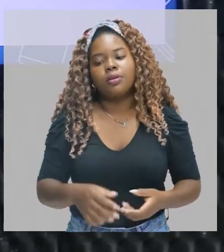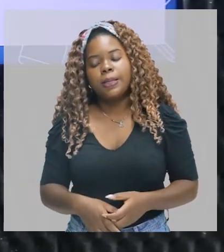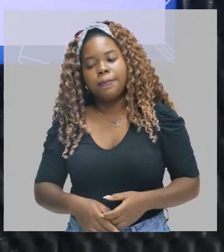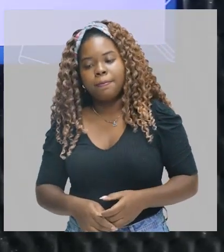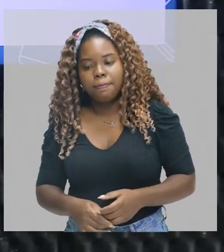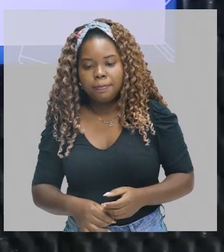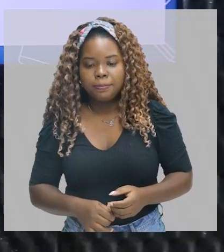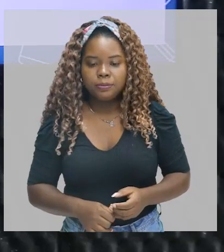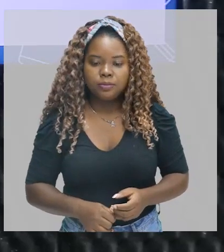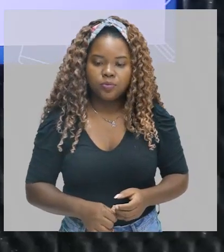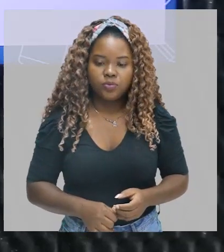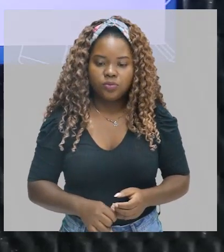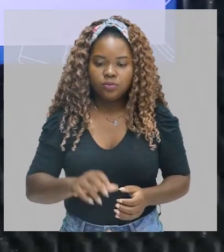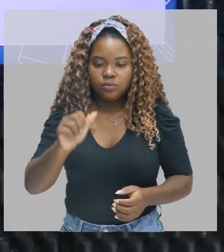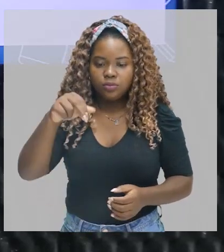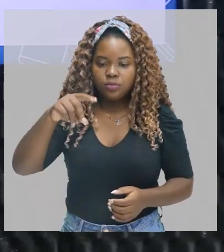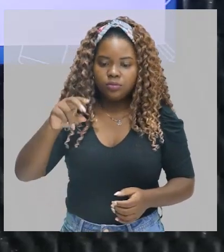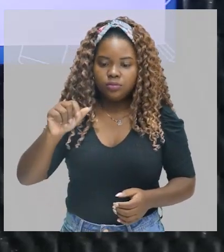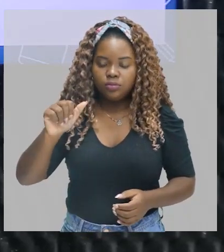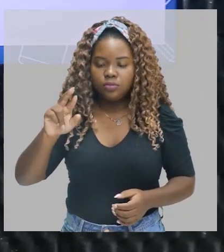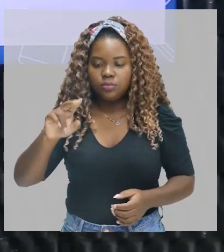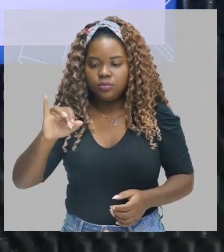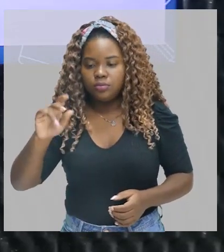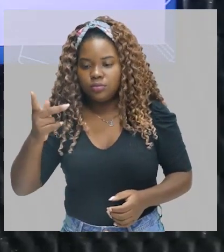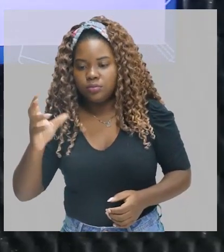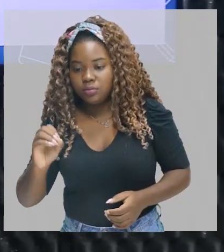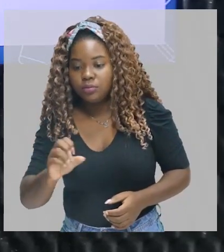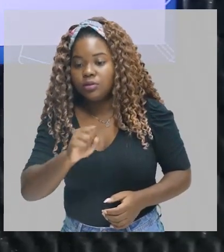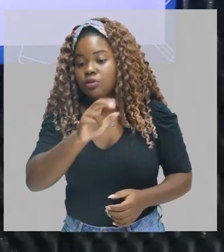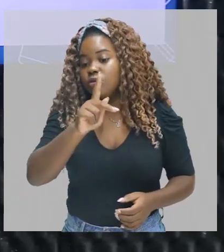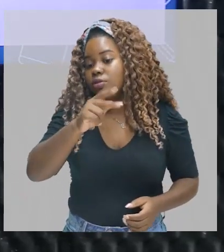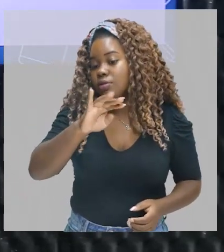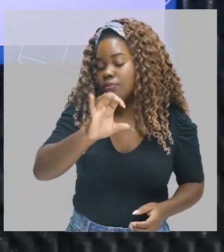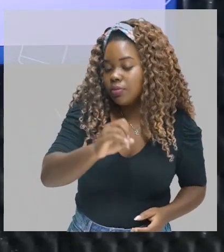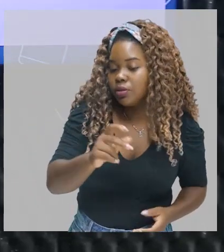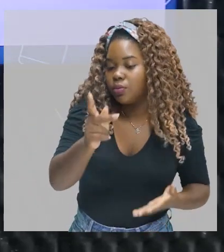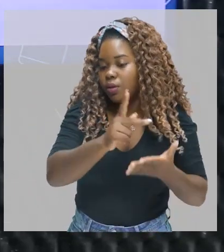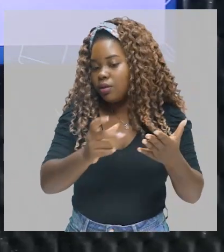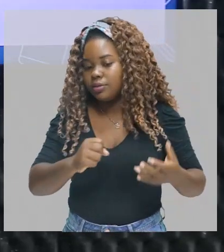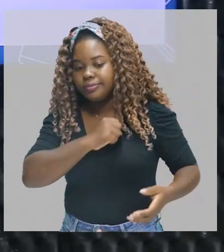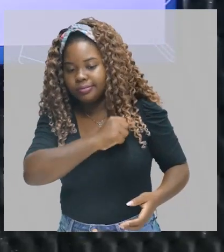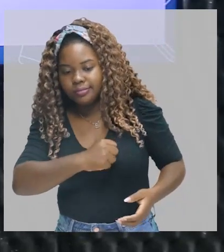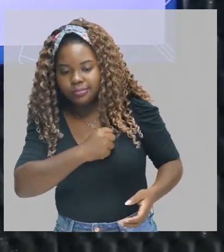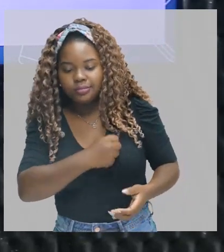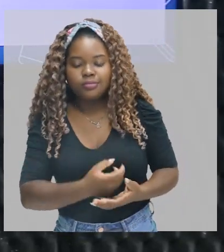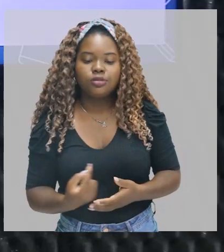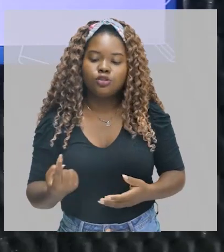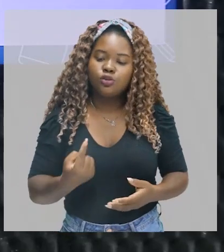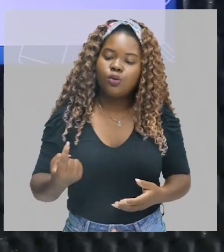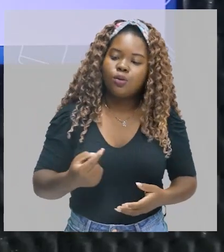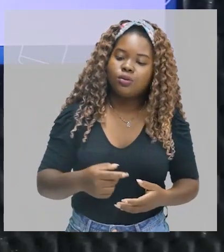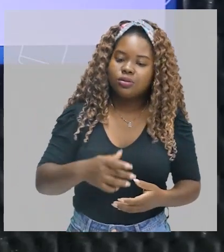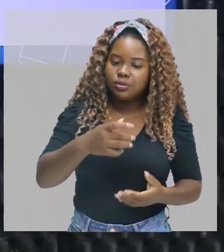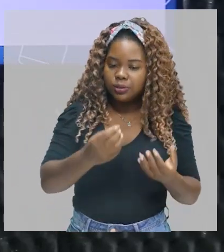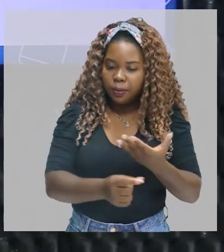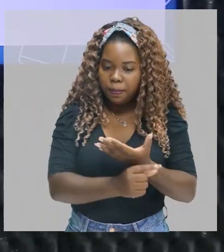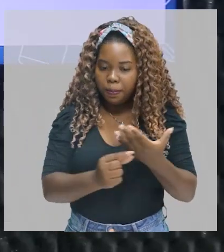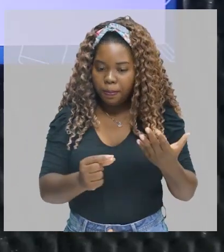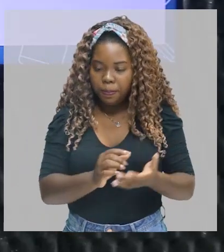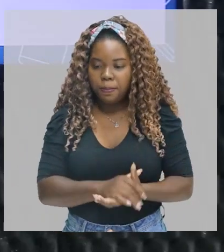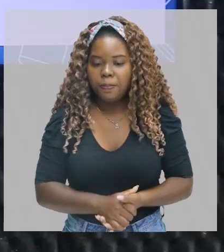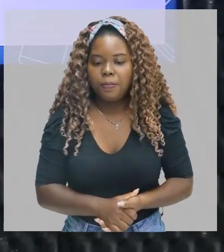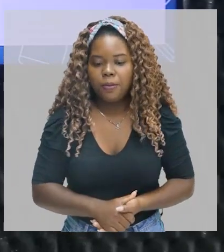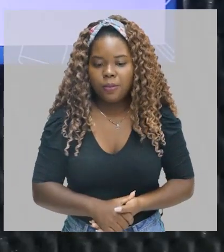semelhantes em suspiros, poéticos e saudades. Solidão do artista. Enfim, resignação e reconciliação